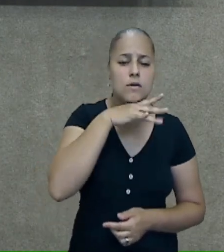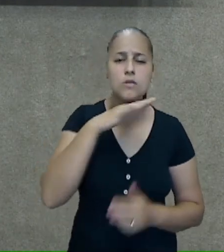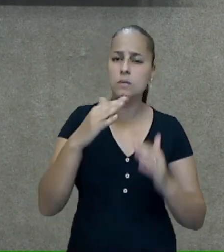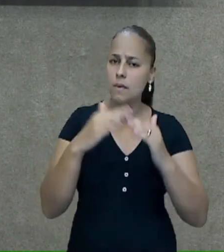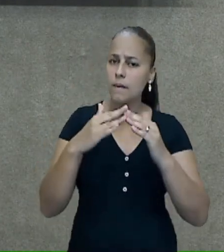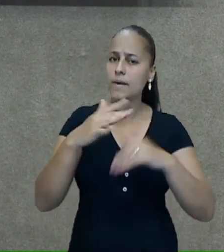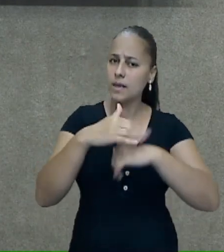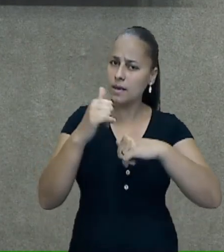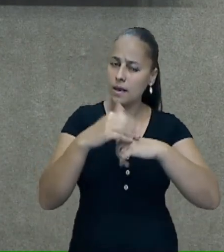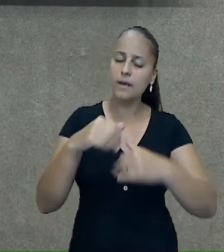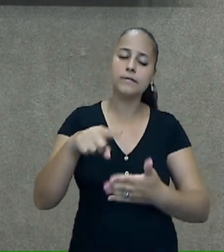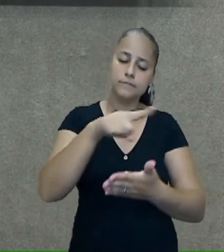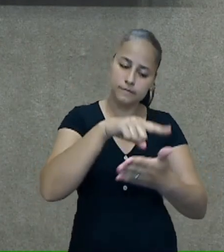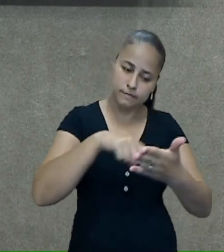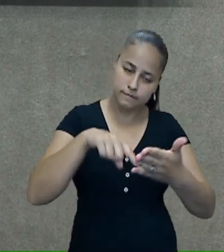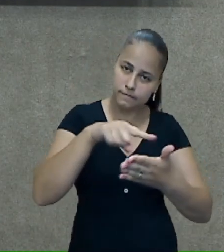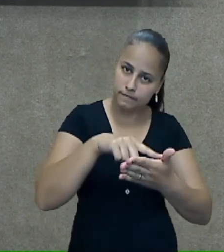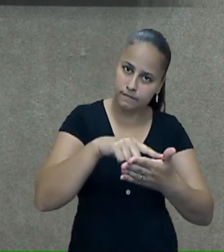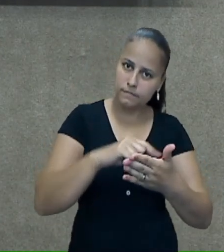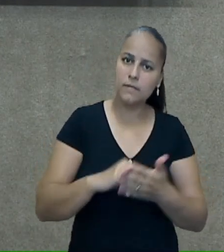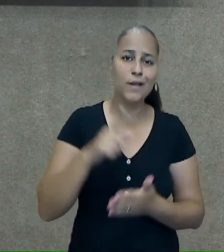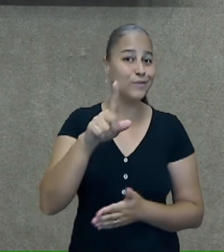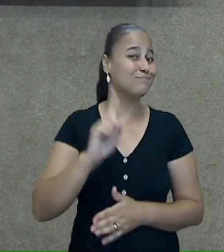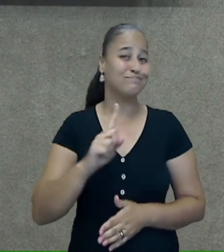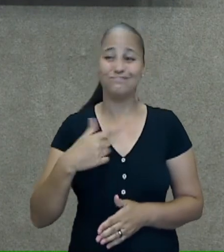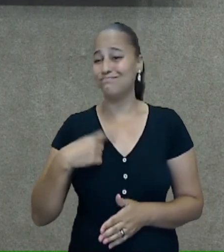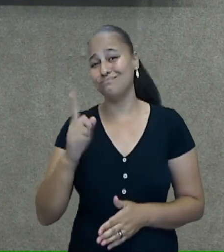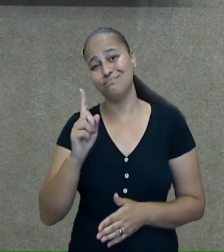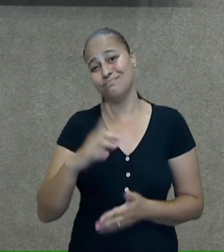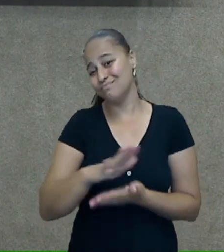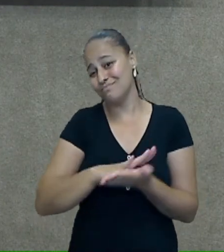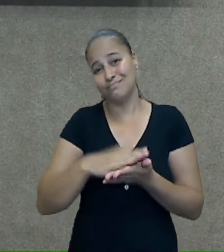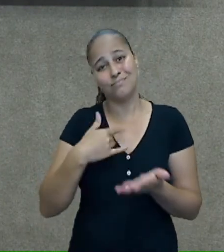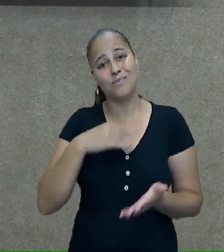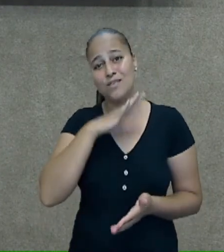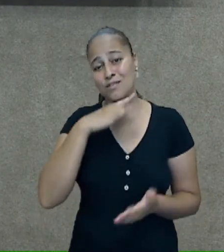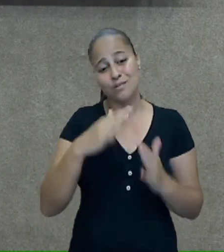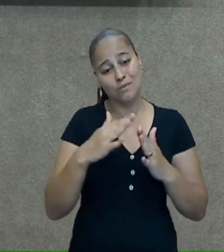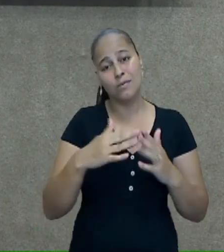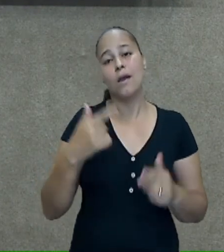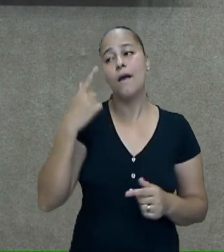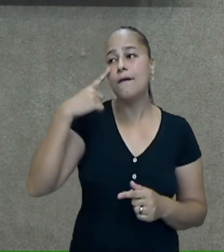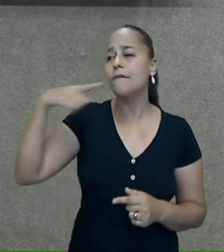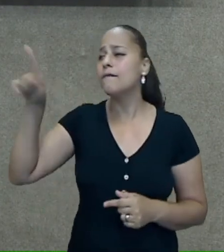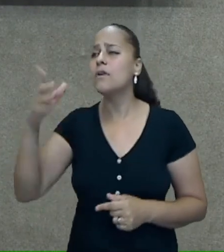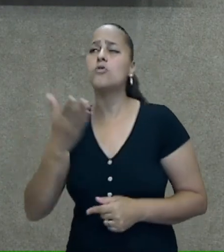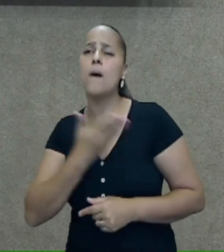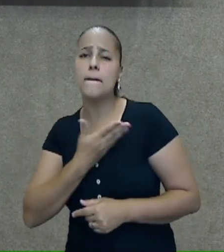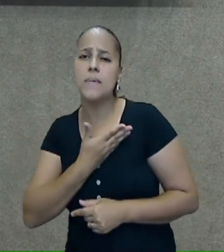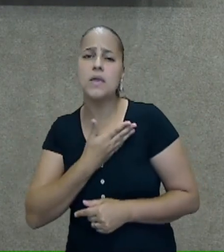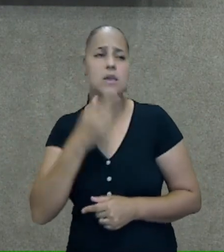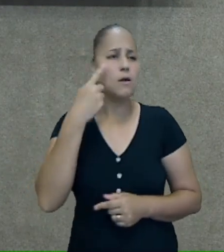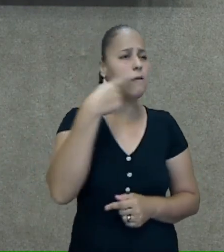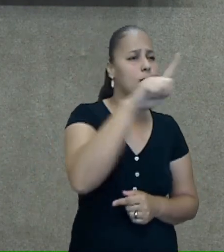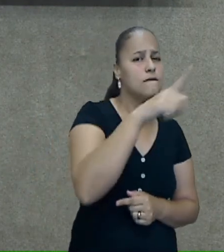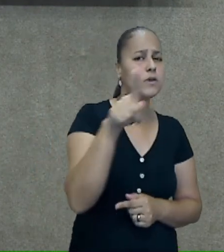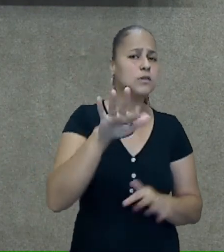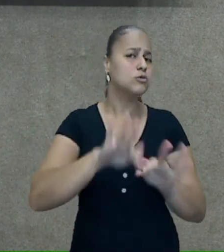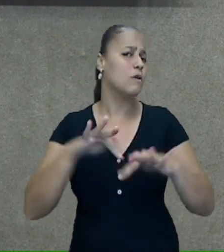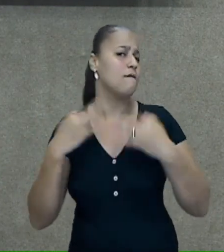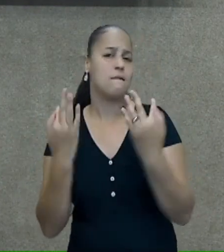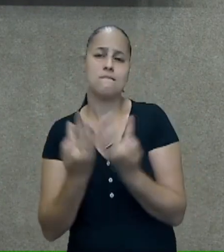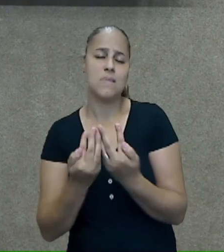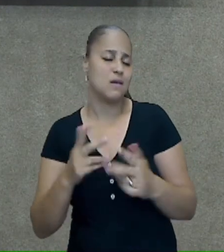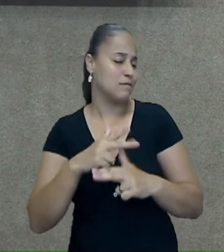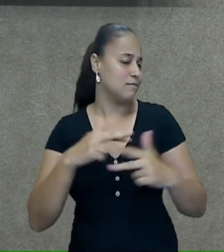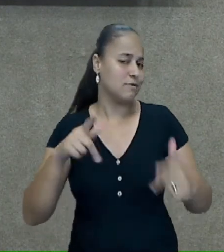você coloca. Se você não tiver nenhum animal em casa, você pode observar os animais que os